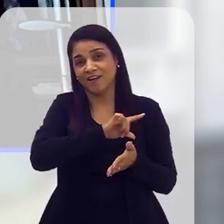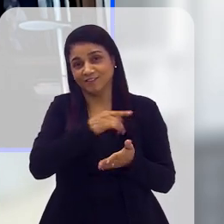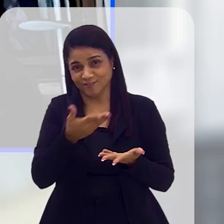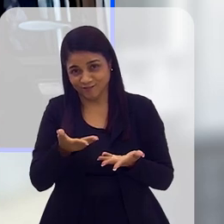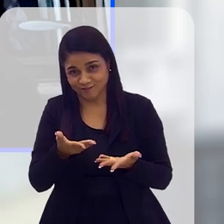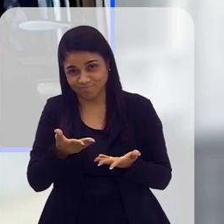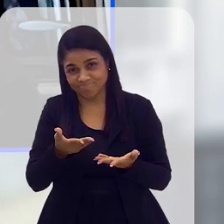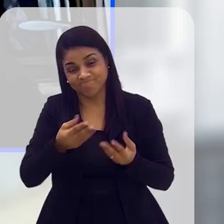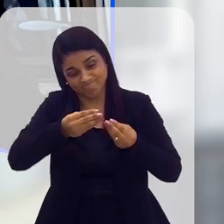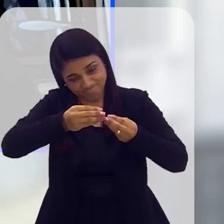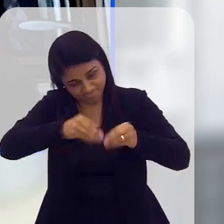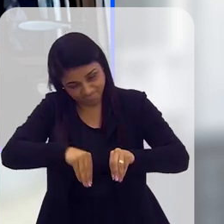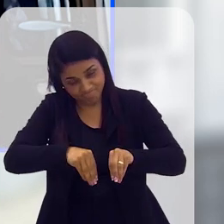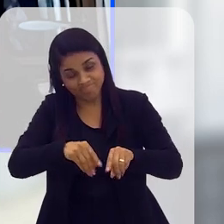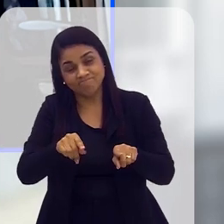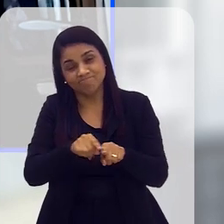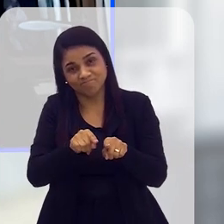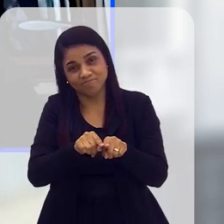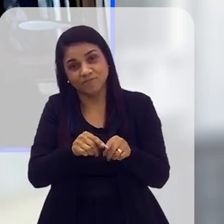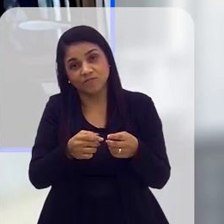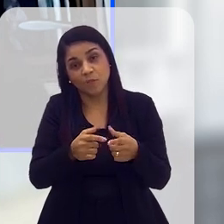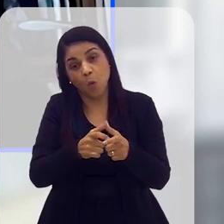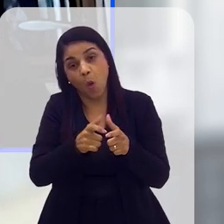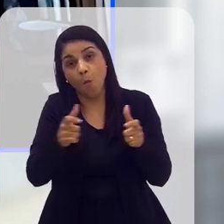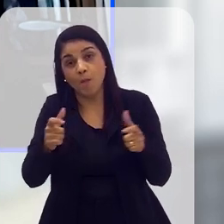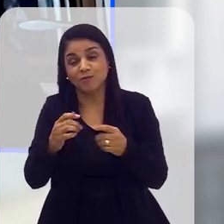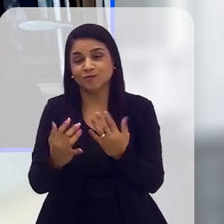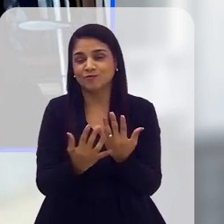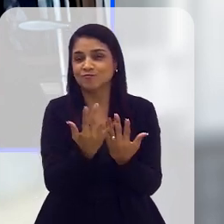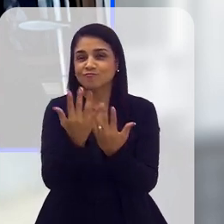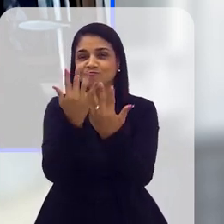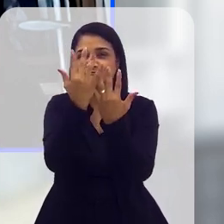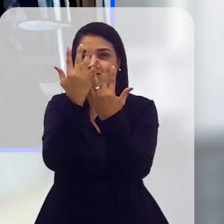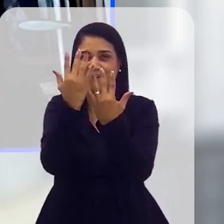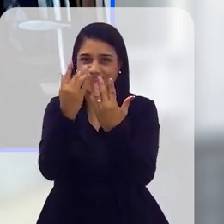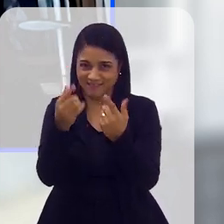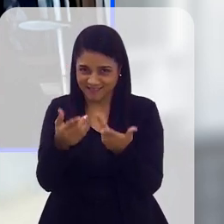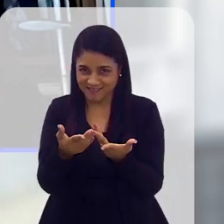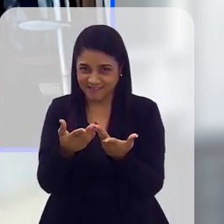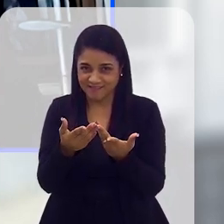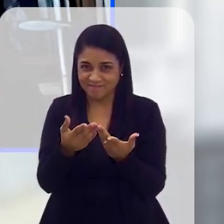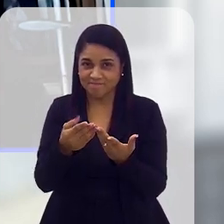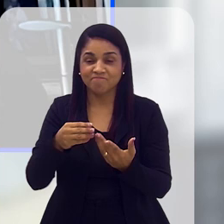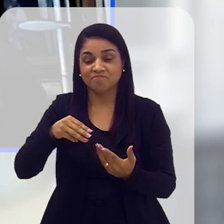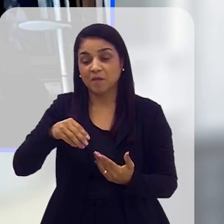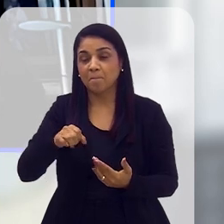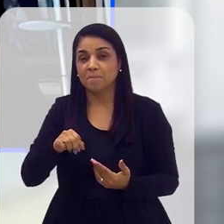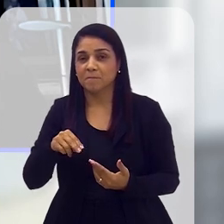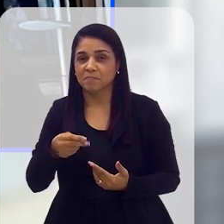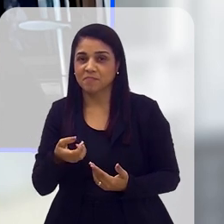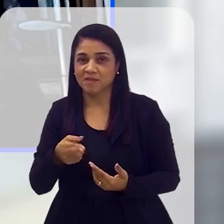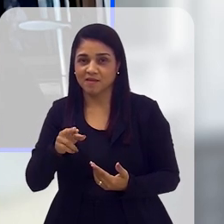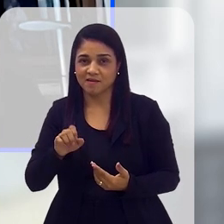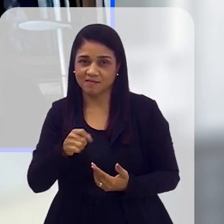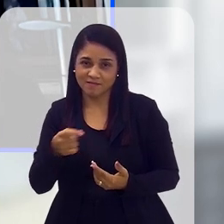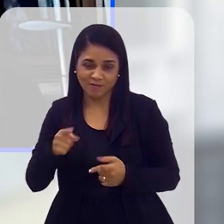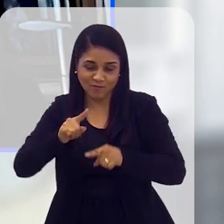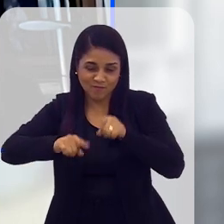e, portanto, vão implicar um enorme aumento das emissões de gás de efeito estufa exatamente para a mineração desses